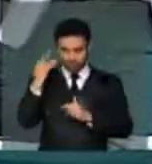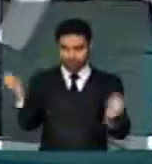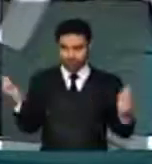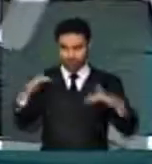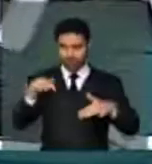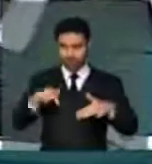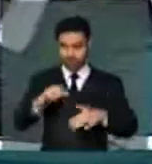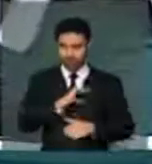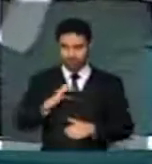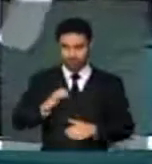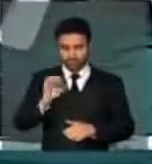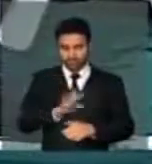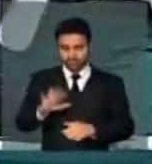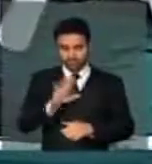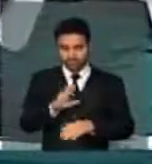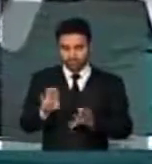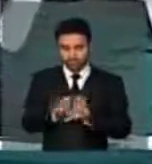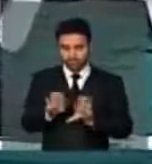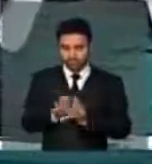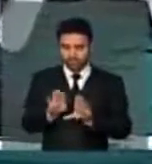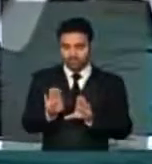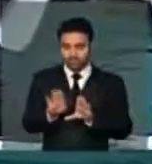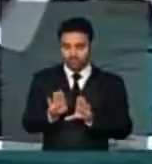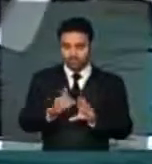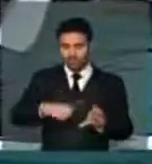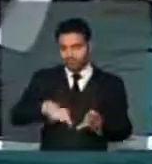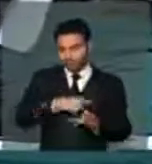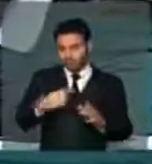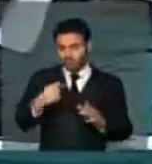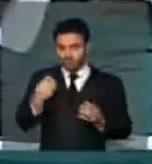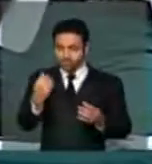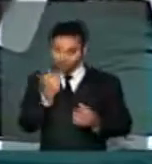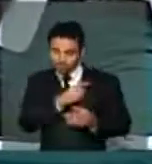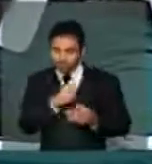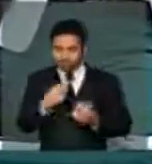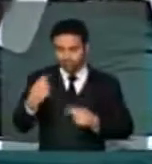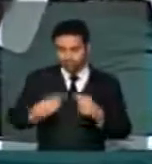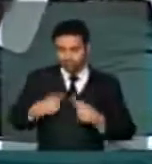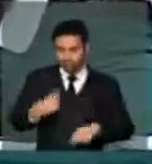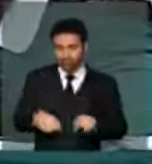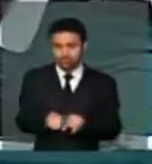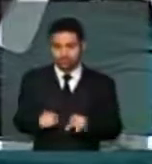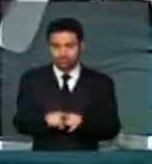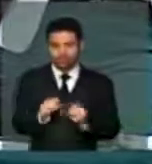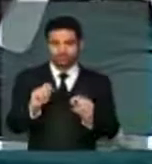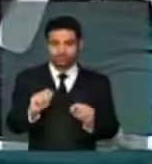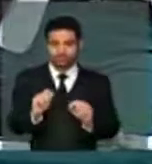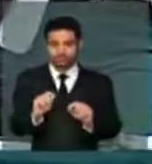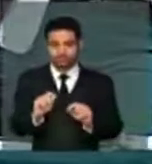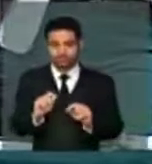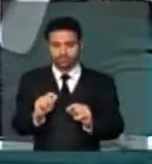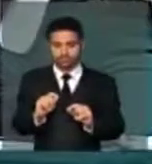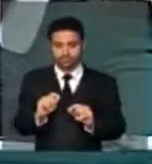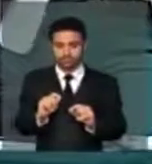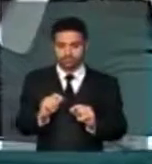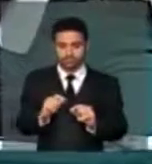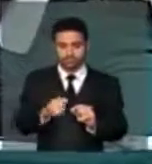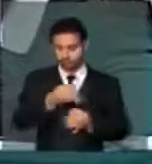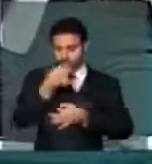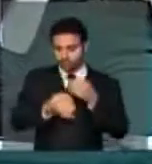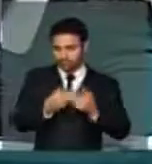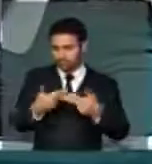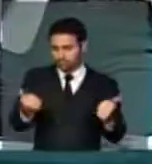a essa Comissão Geral, para que nós pudéssemos aqui debater e, acima de tudo, aqui extrair posições